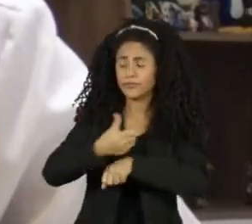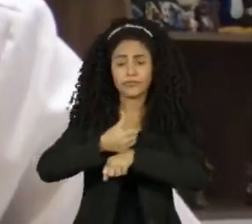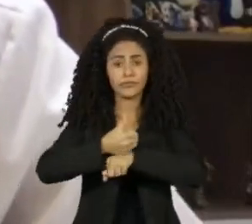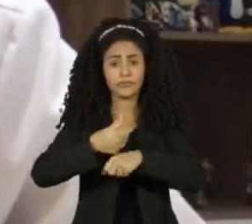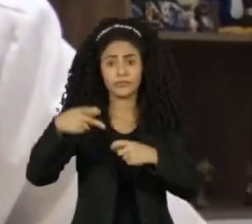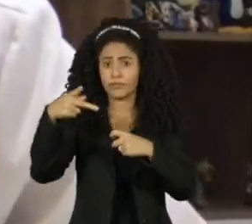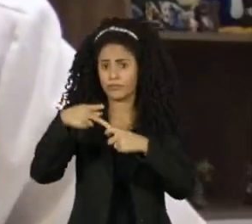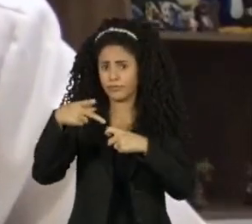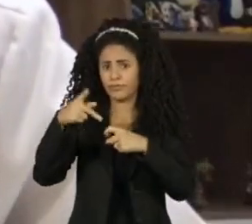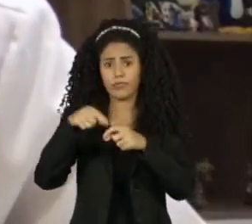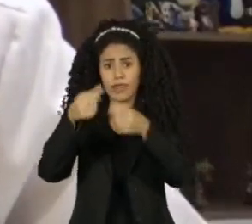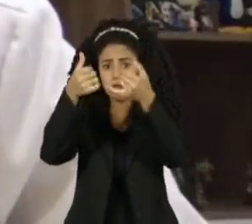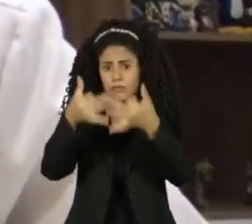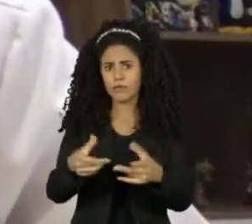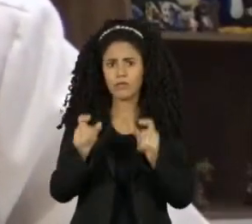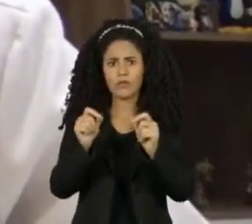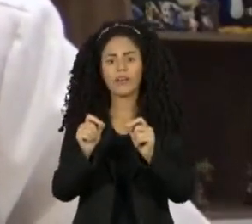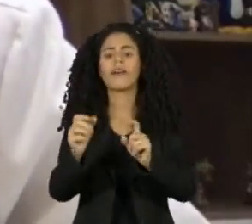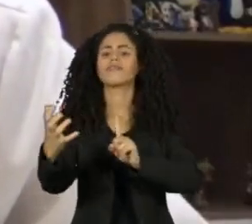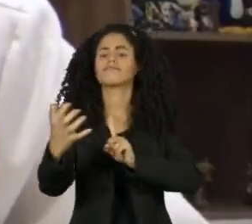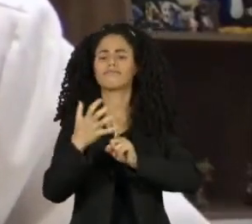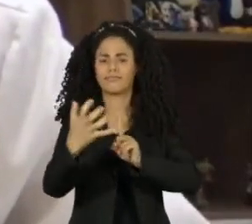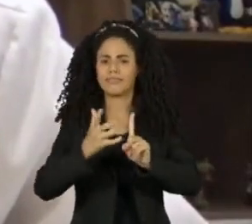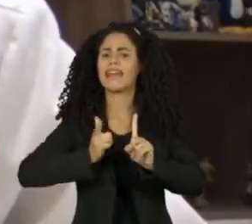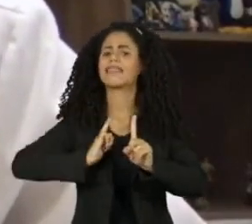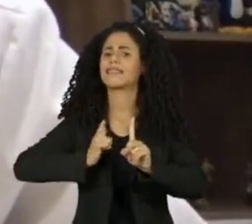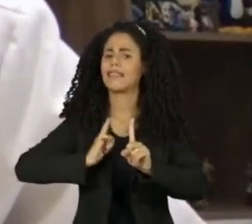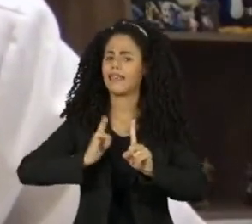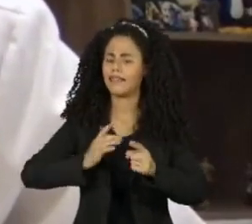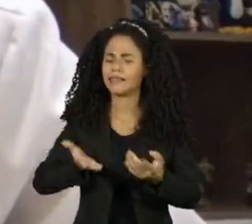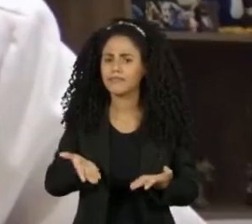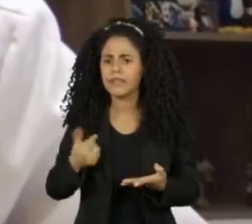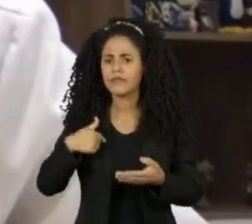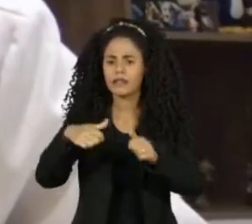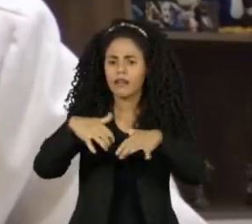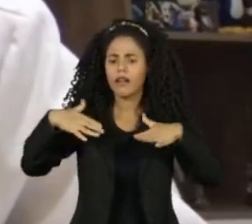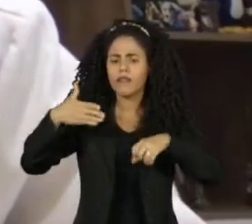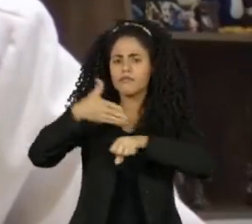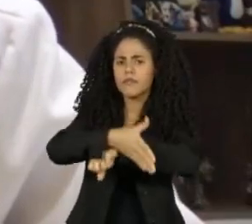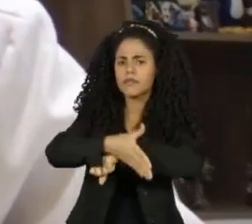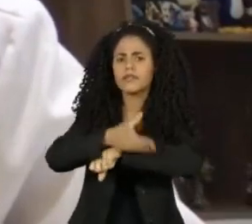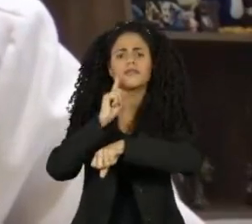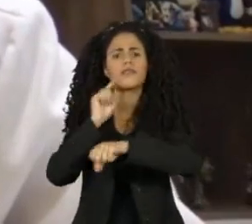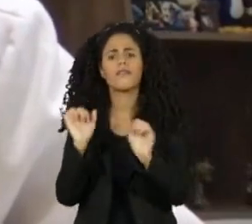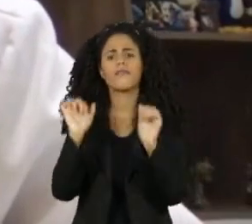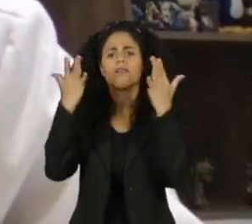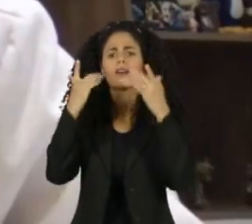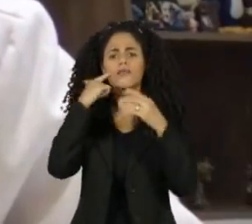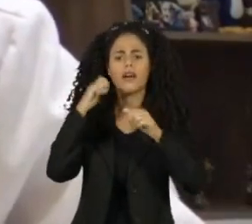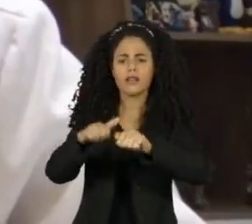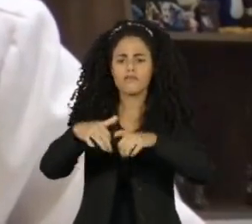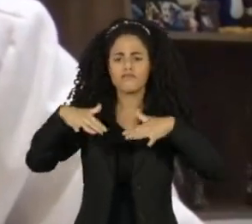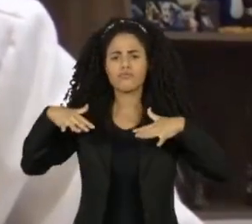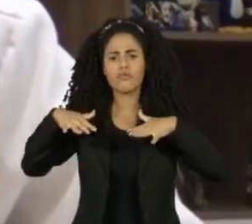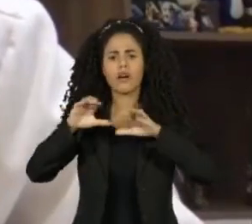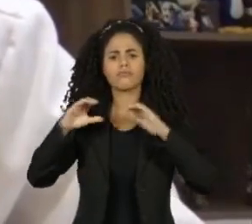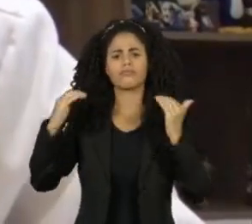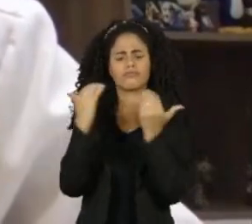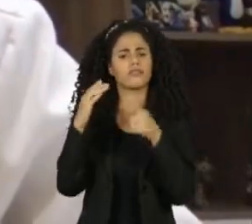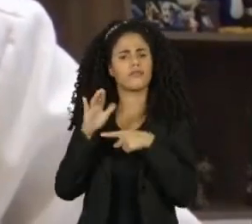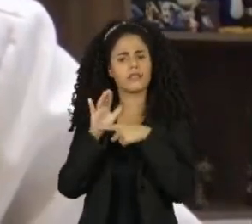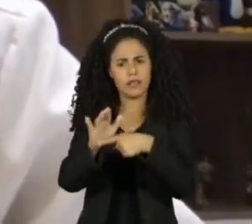Pediatria admite influência. Quando você participa de um evento, ou quando você participa de um congresso em que você tem um